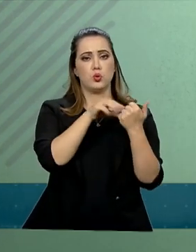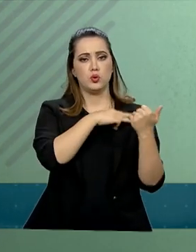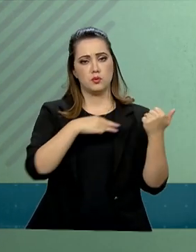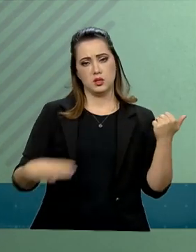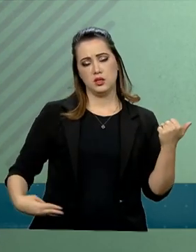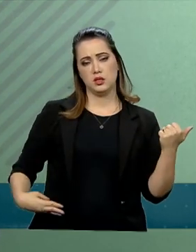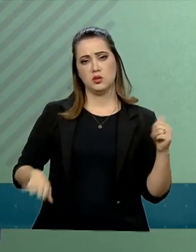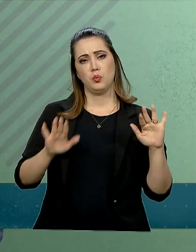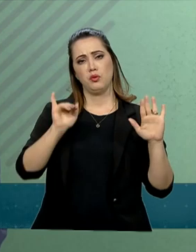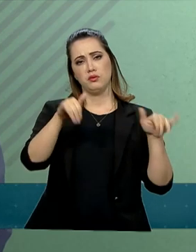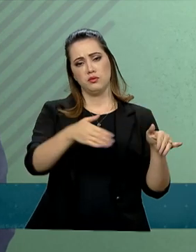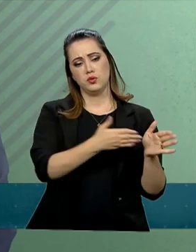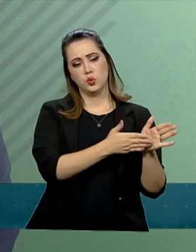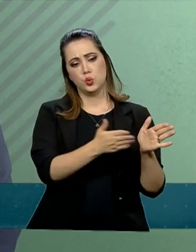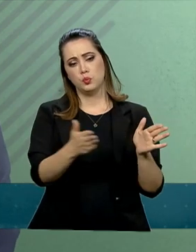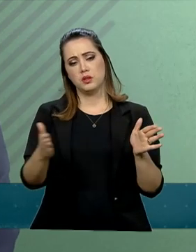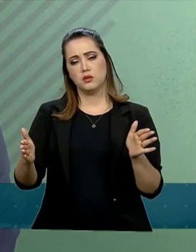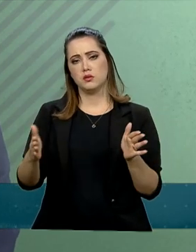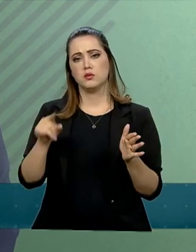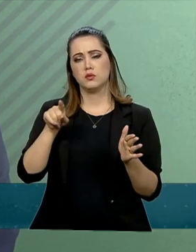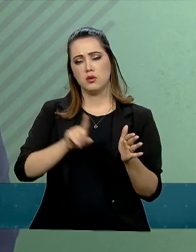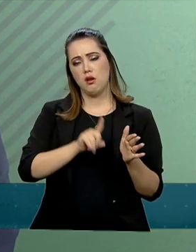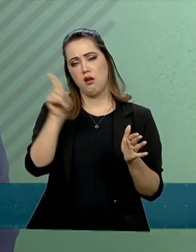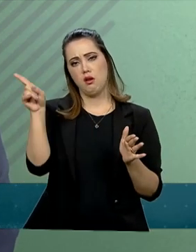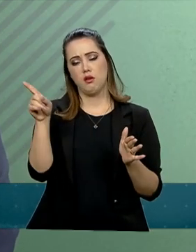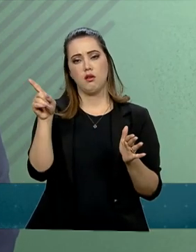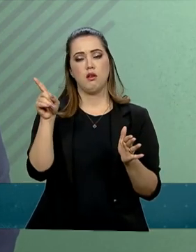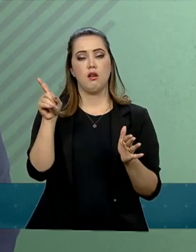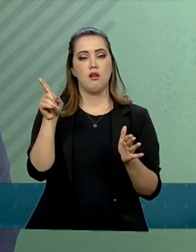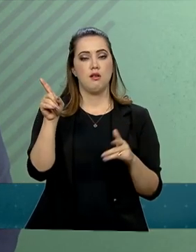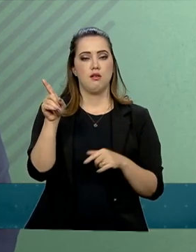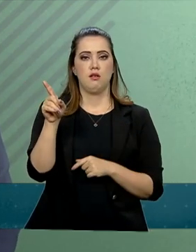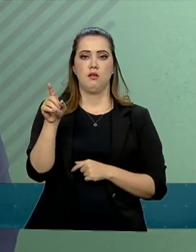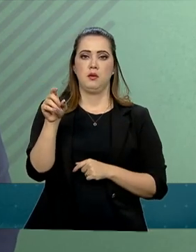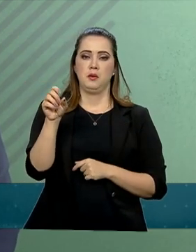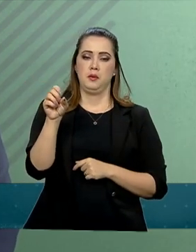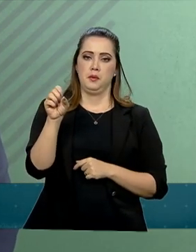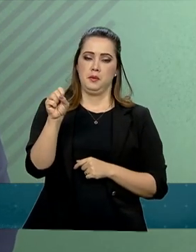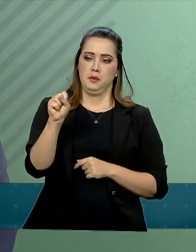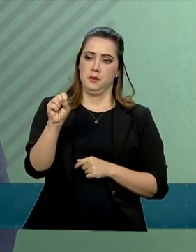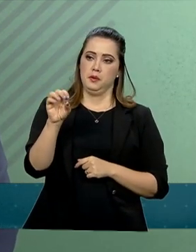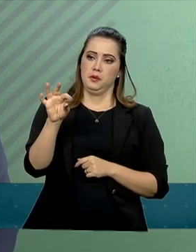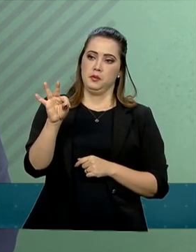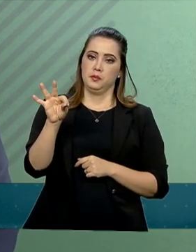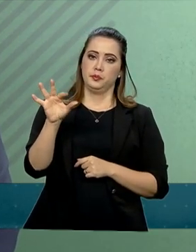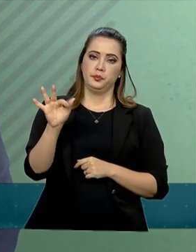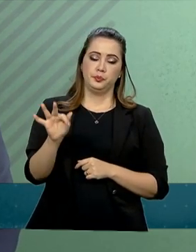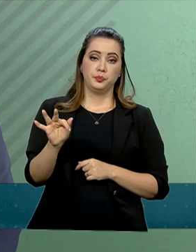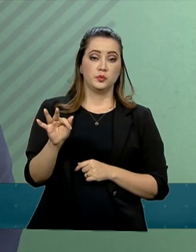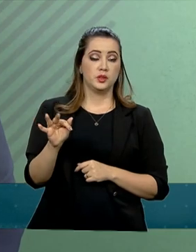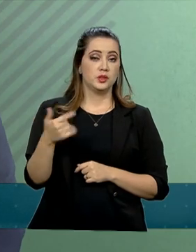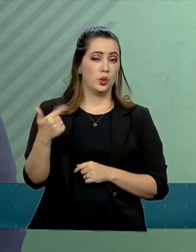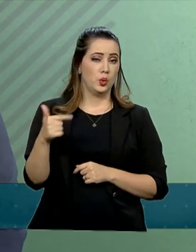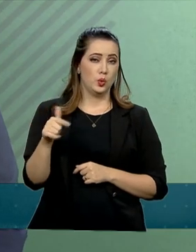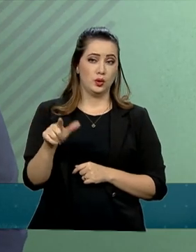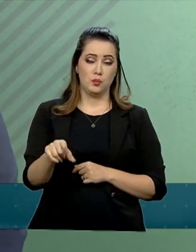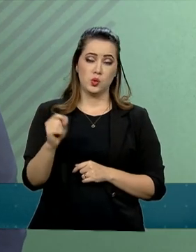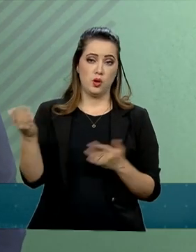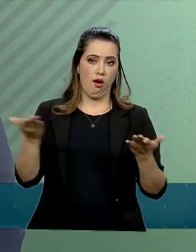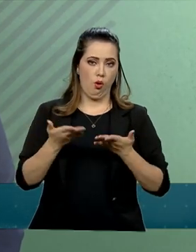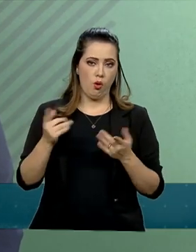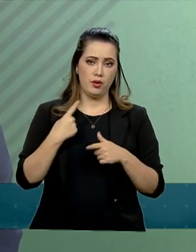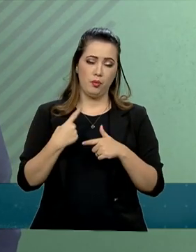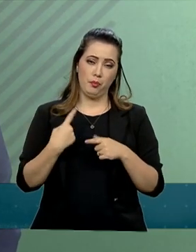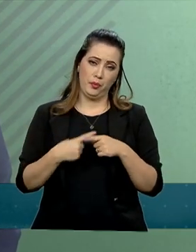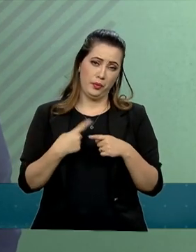que estão por terminar os seus mandatos lá no Supremo Tribunal Federal. Então, não há decisão de momento, até